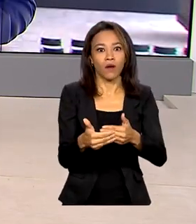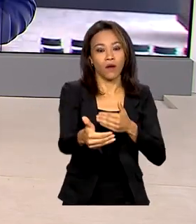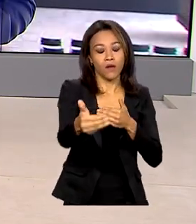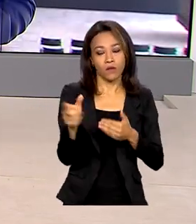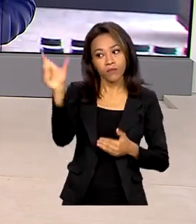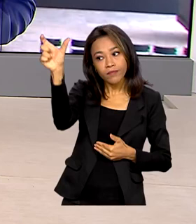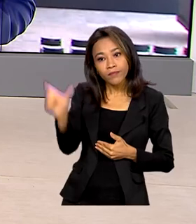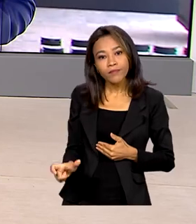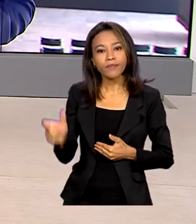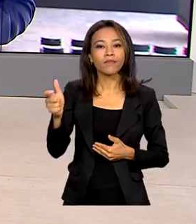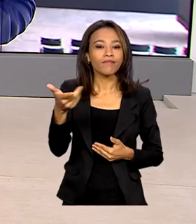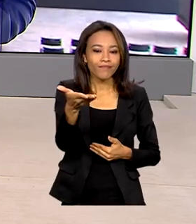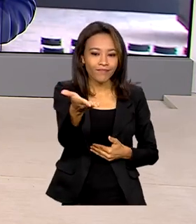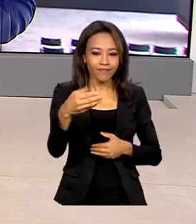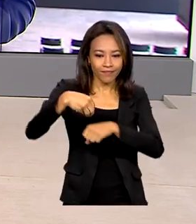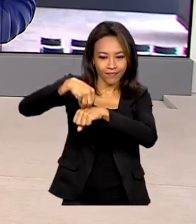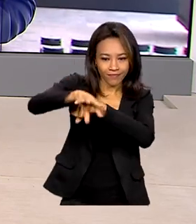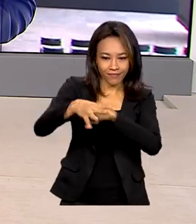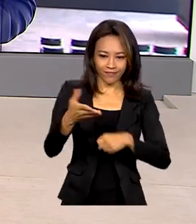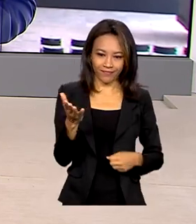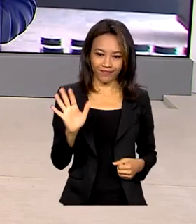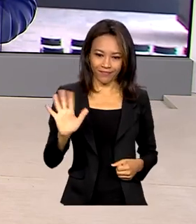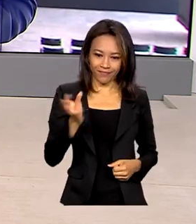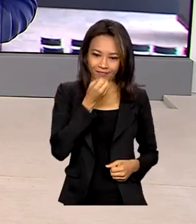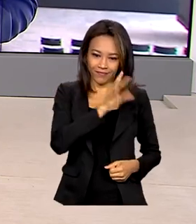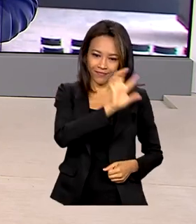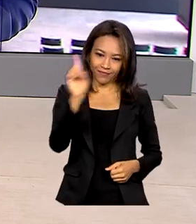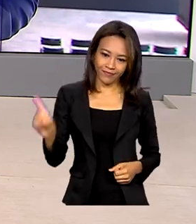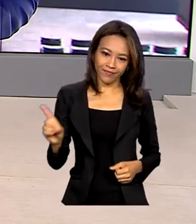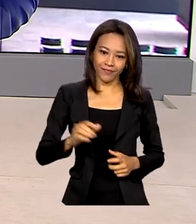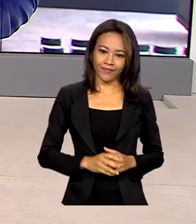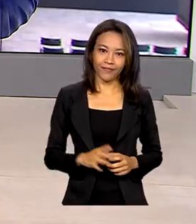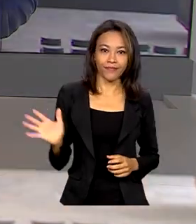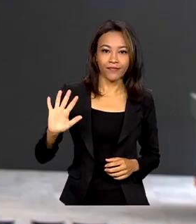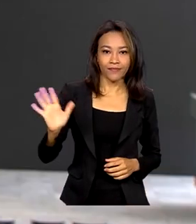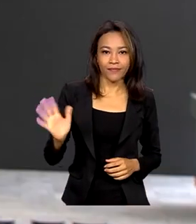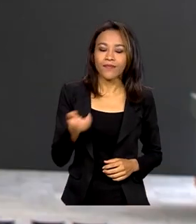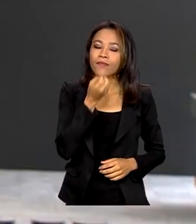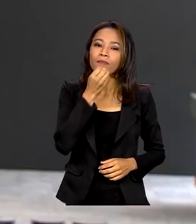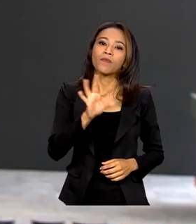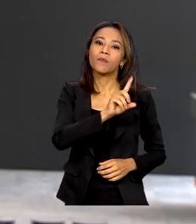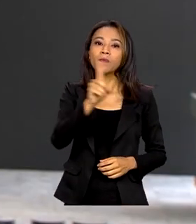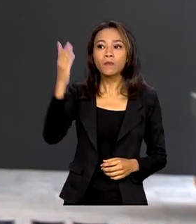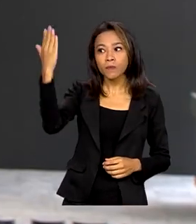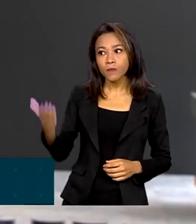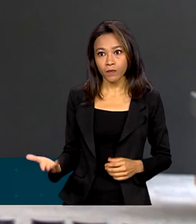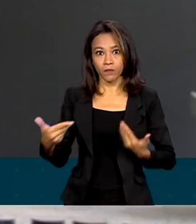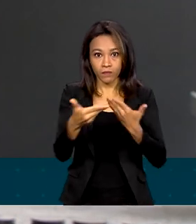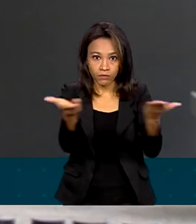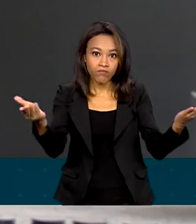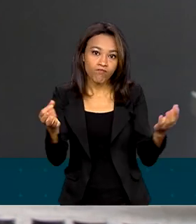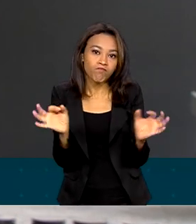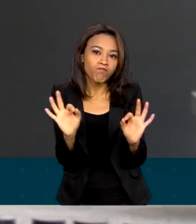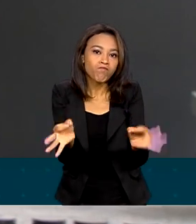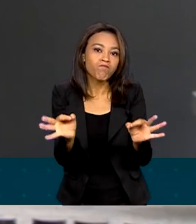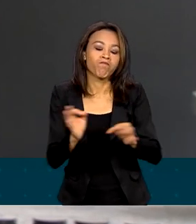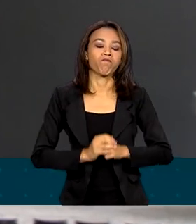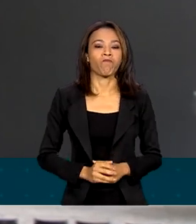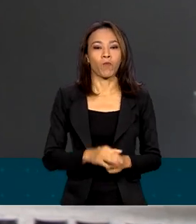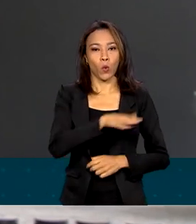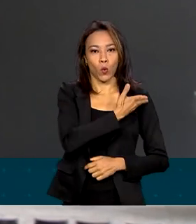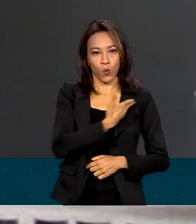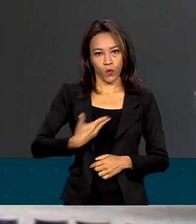repórter Glauco de Queiroz. Bom dia, Glauco. Olá, Vanessa. Bom dia para você, bom dia a todos. É isso mesmo. O governo